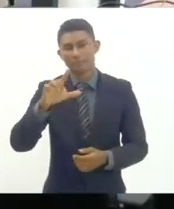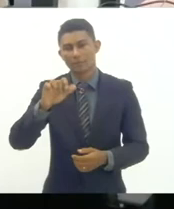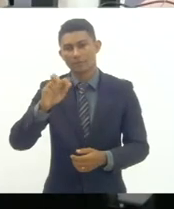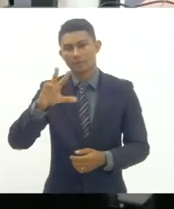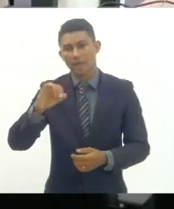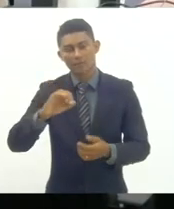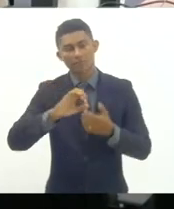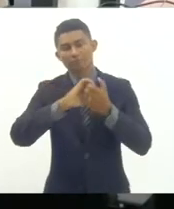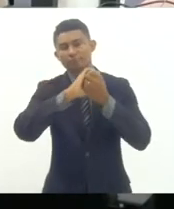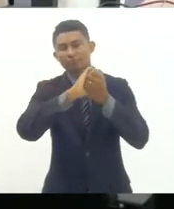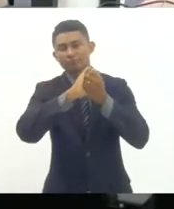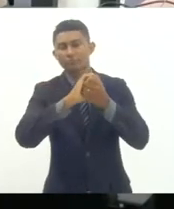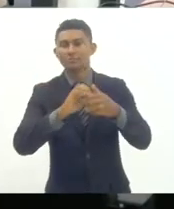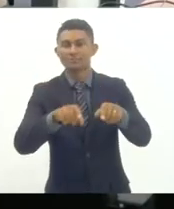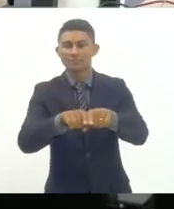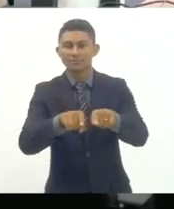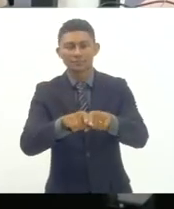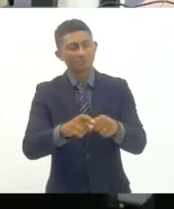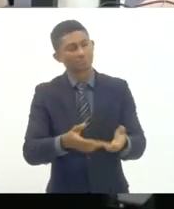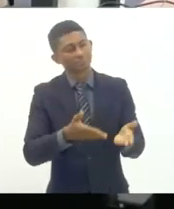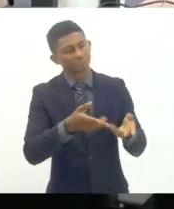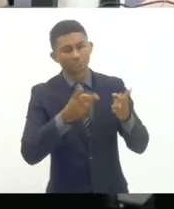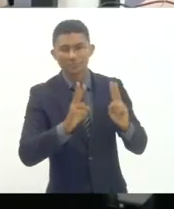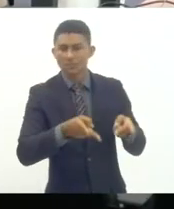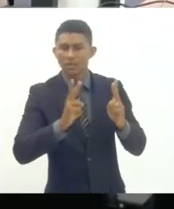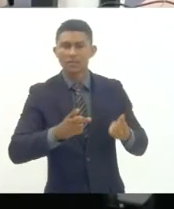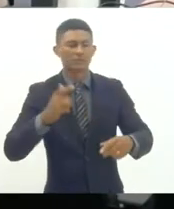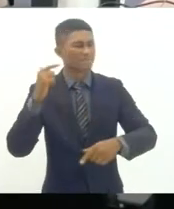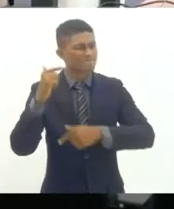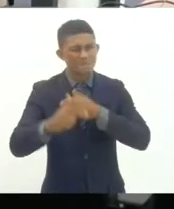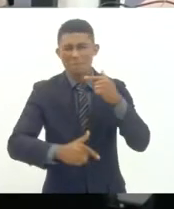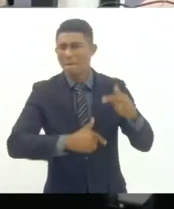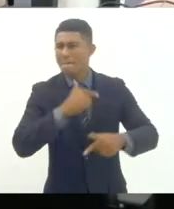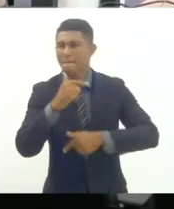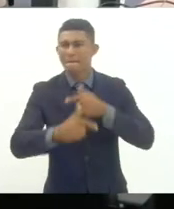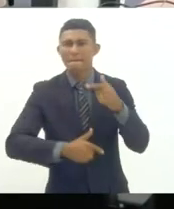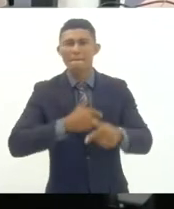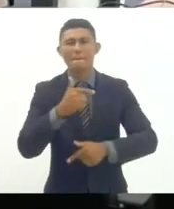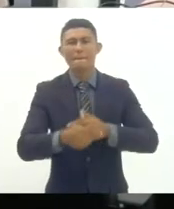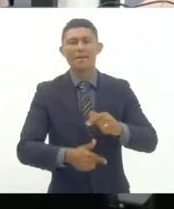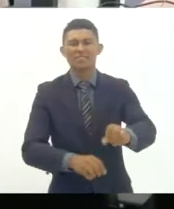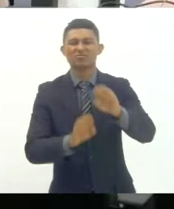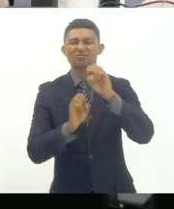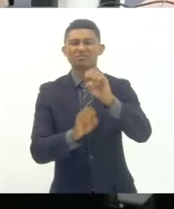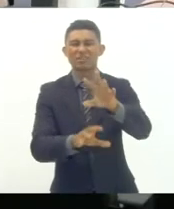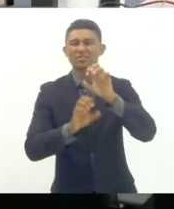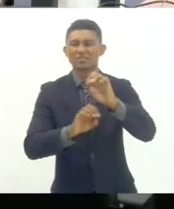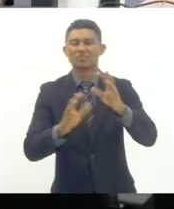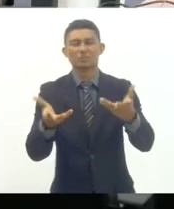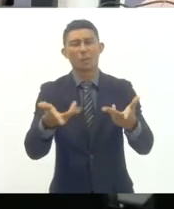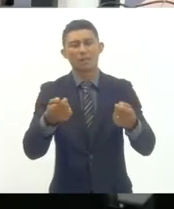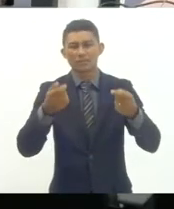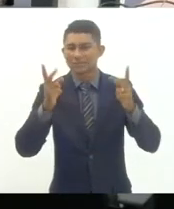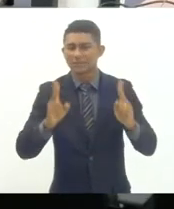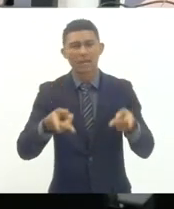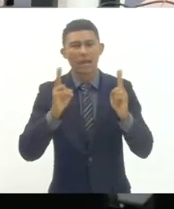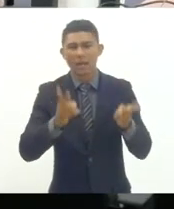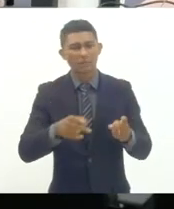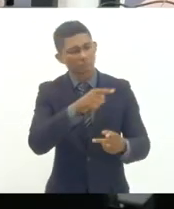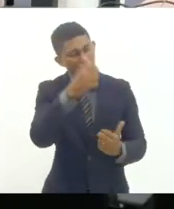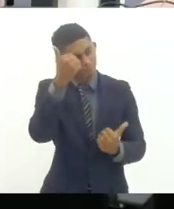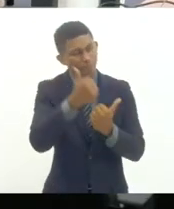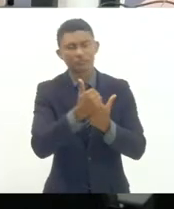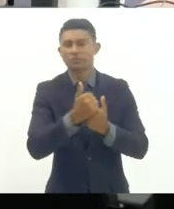sempre resiliente trabalho na defesa intransigente da educação pública e de qualidade então acho que